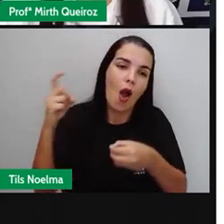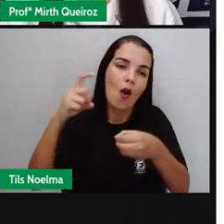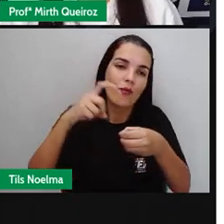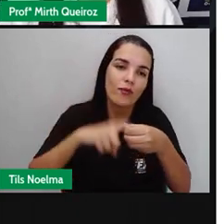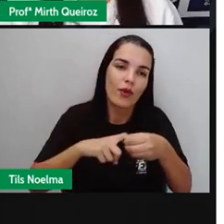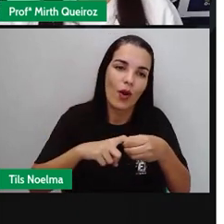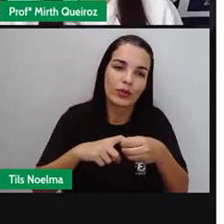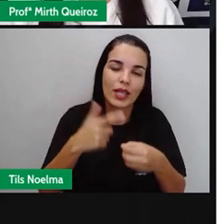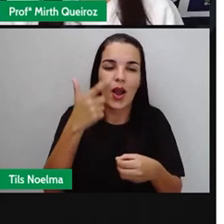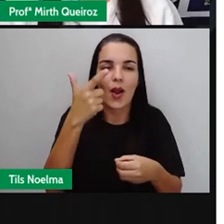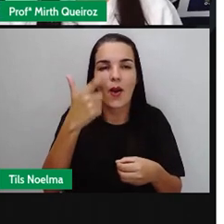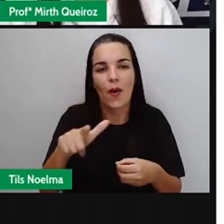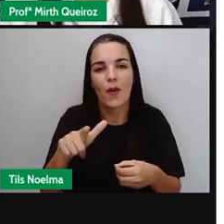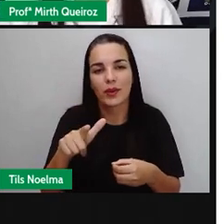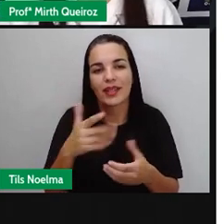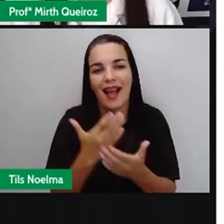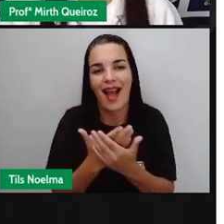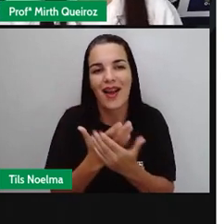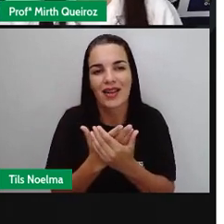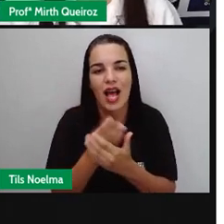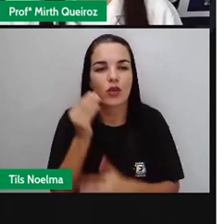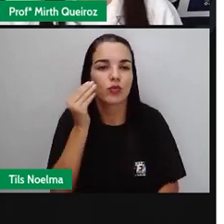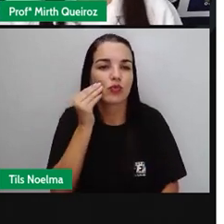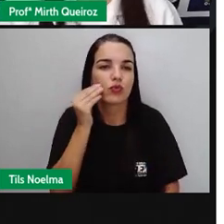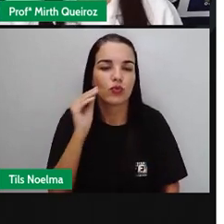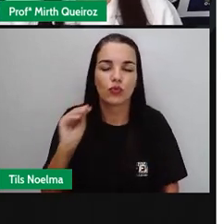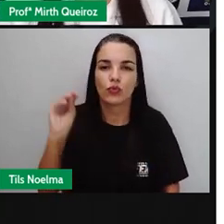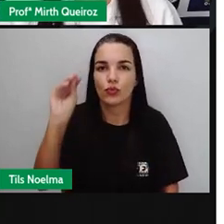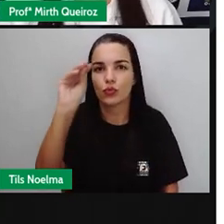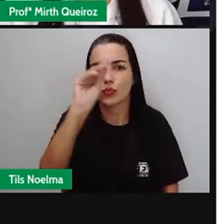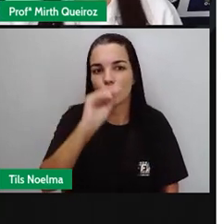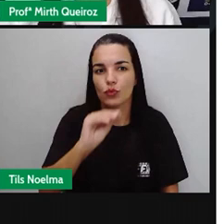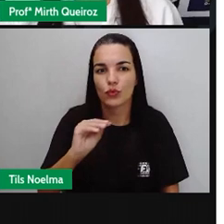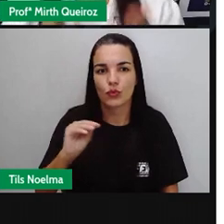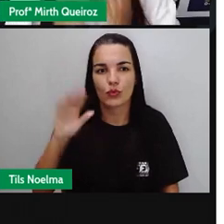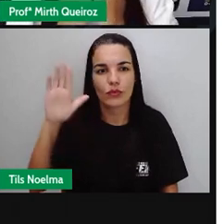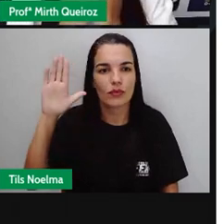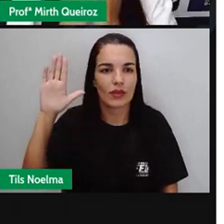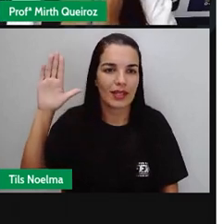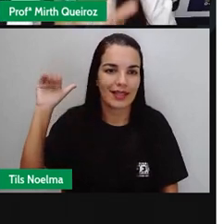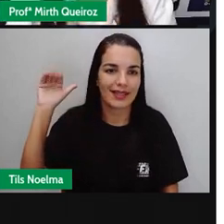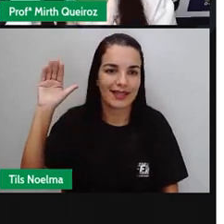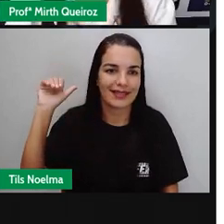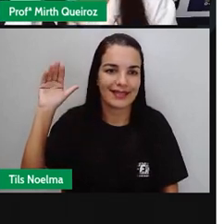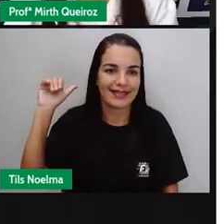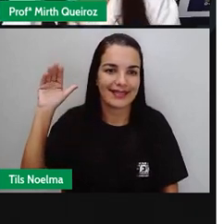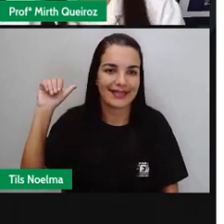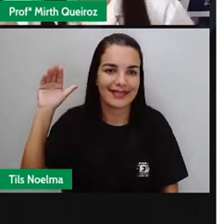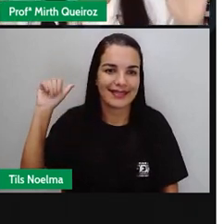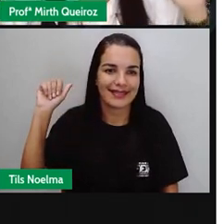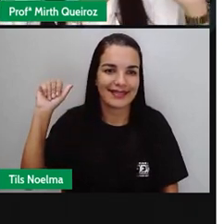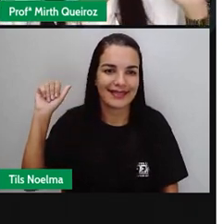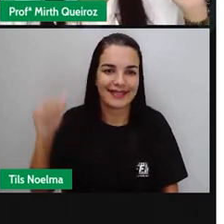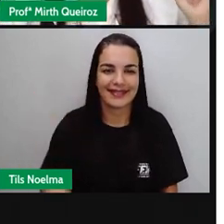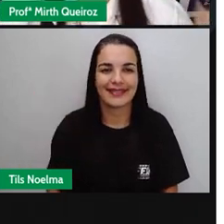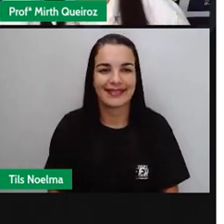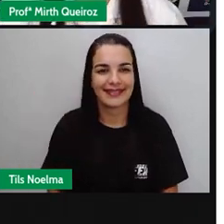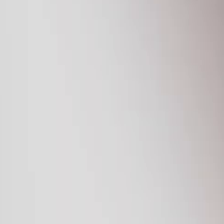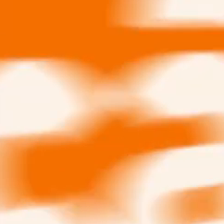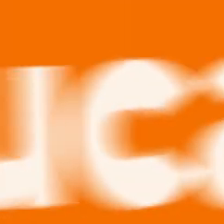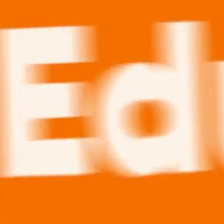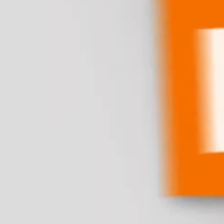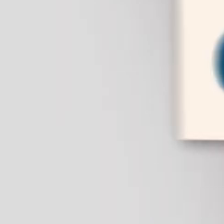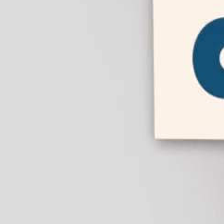Com mais Uma aula Beijinho no coração De cada um de vocês E até mais Tchau, tchau